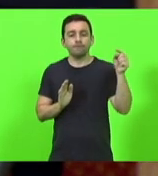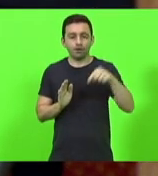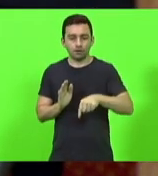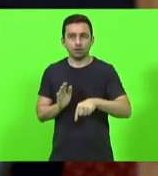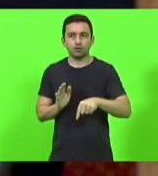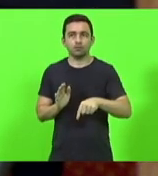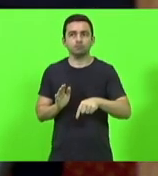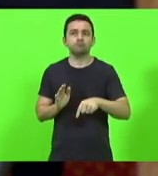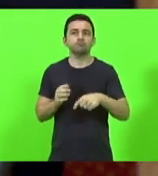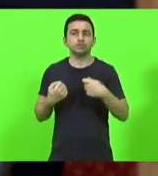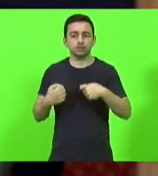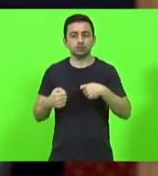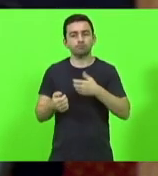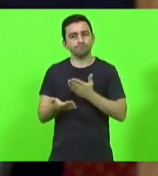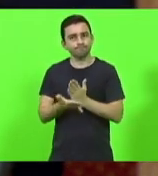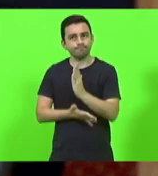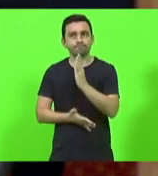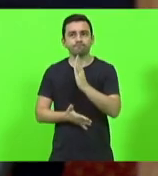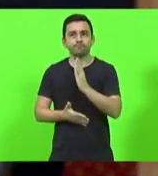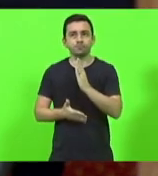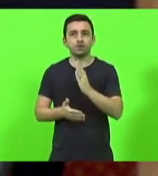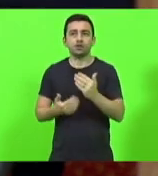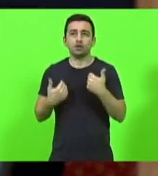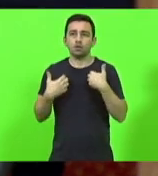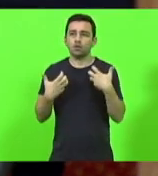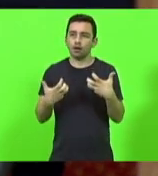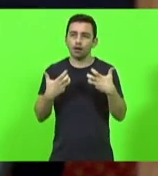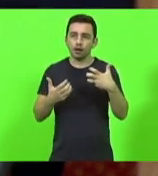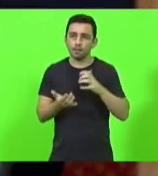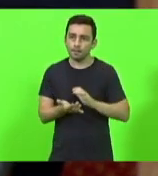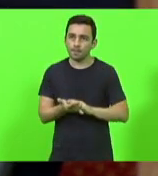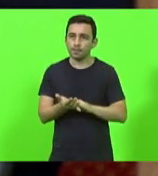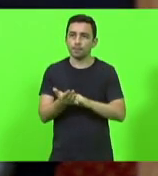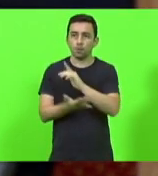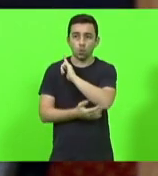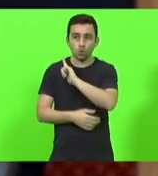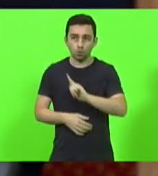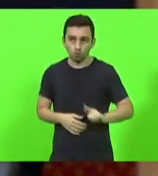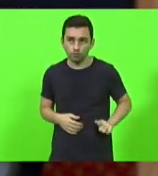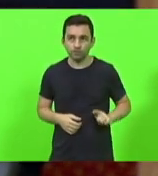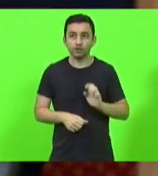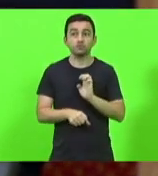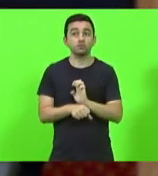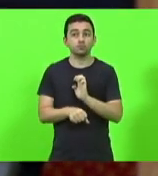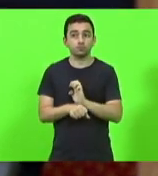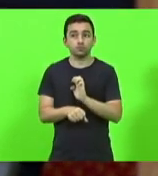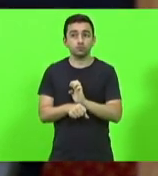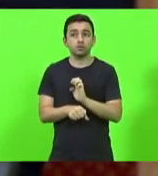sofresse essa aprovação. Então, eu quero parabenizar o governo do Estado, ao SEASA,